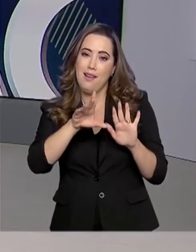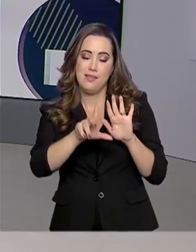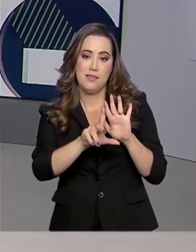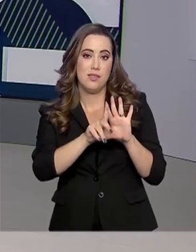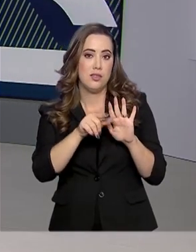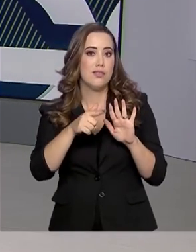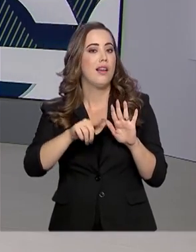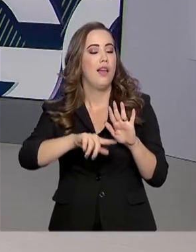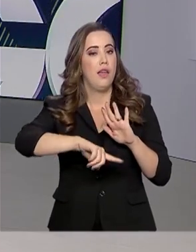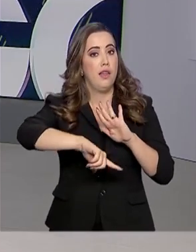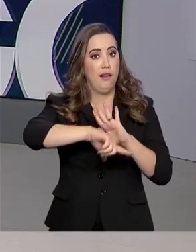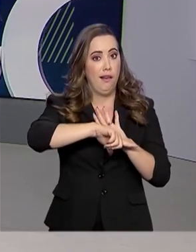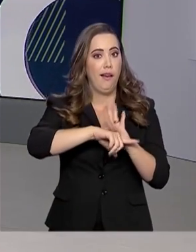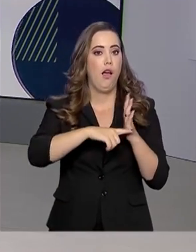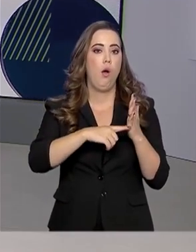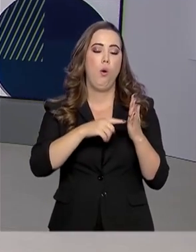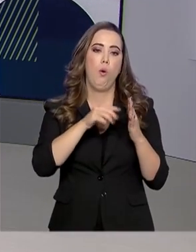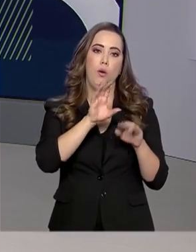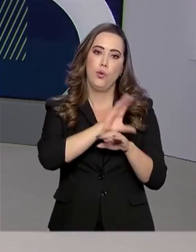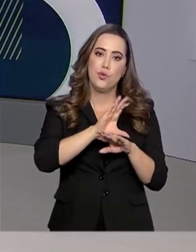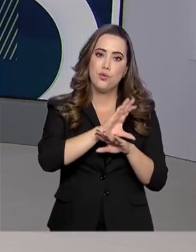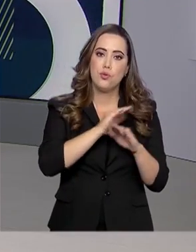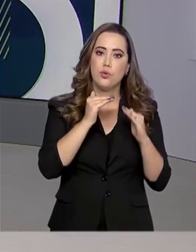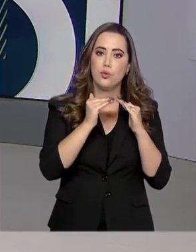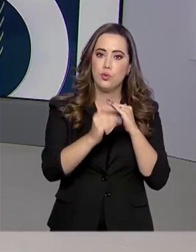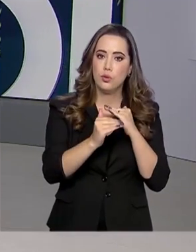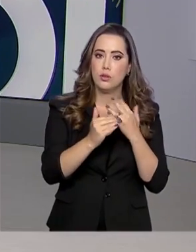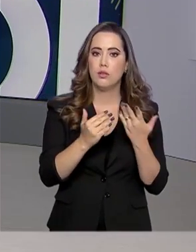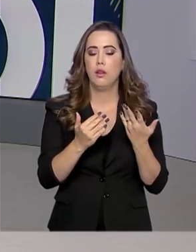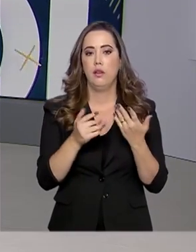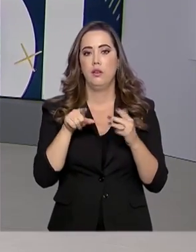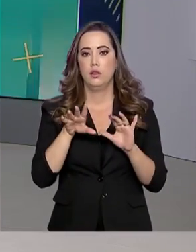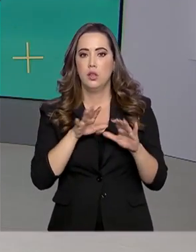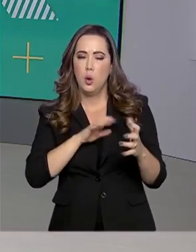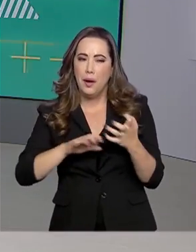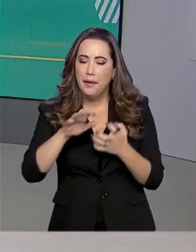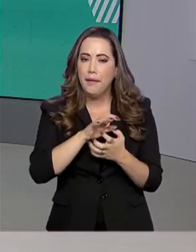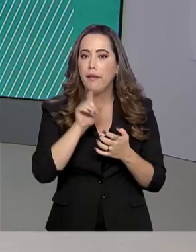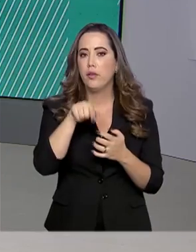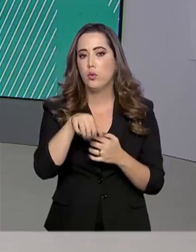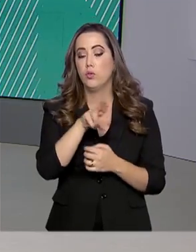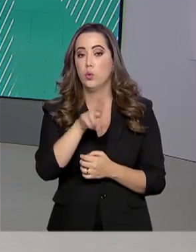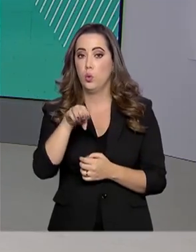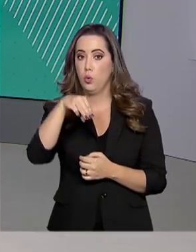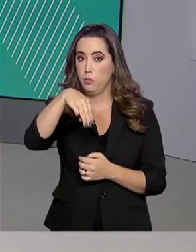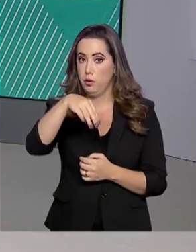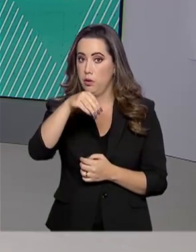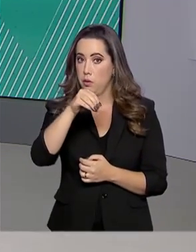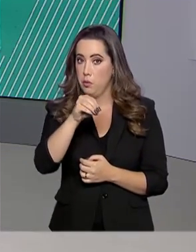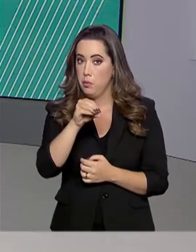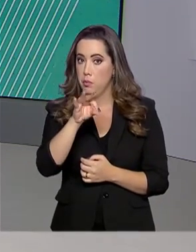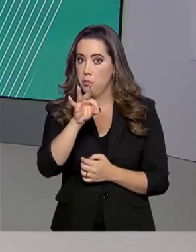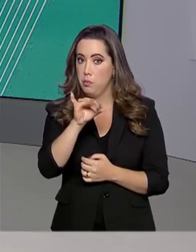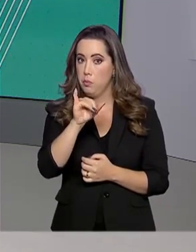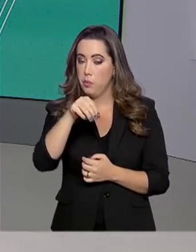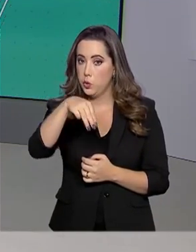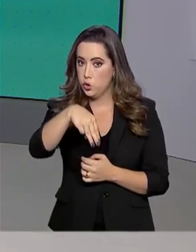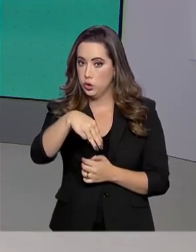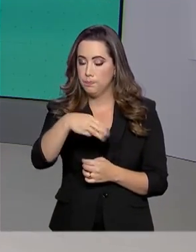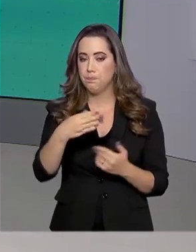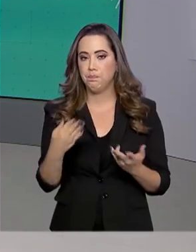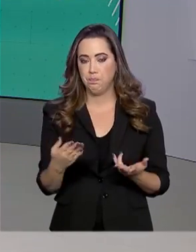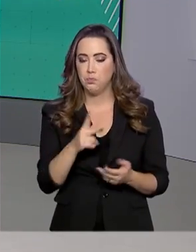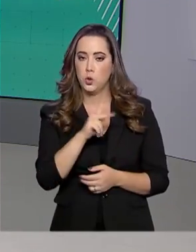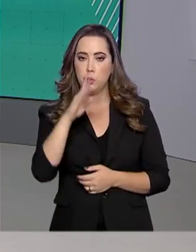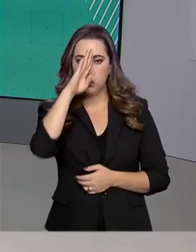isso as autoridades chamam a mobilização de motim. Em nota, o presidente Jair Bolsonaro afirmou que acredita que a situação deva